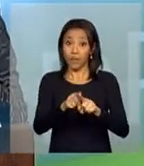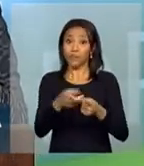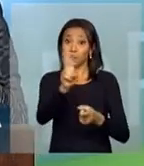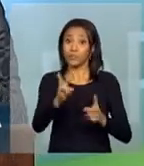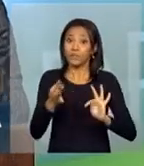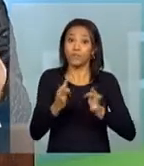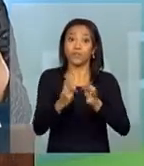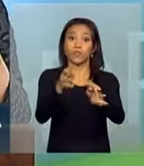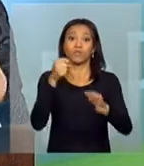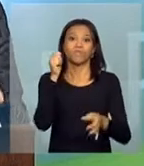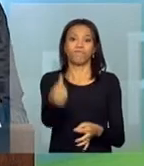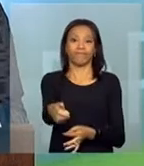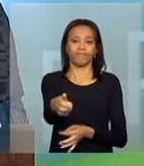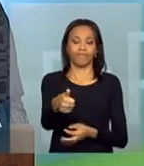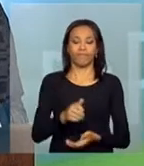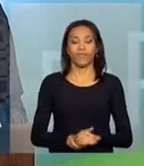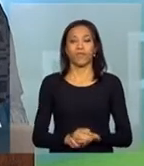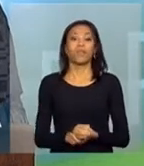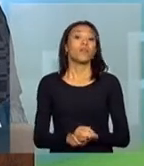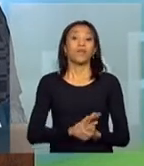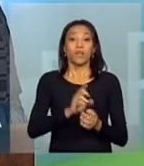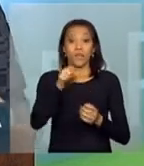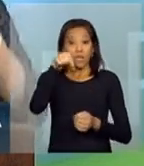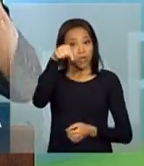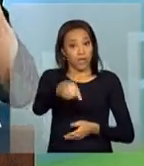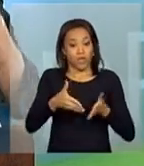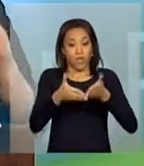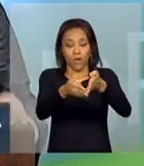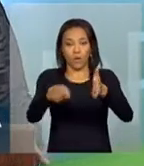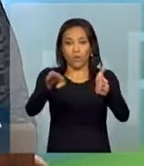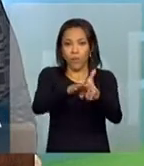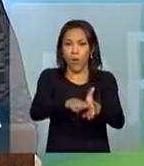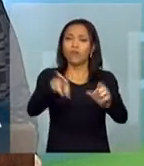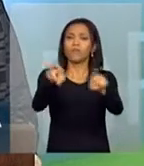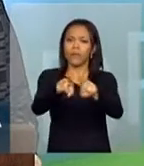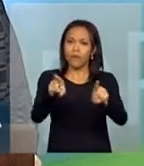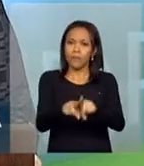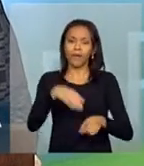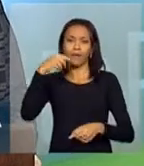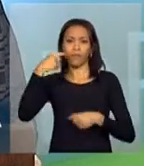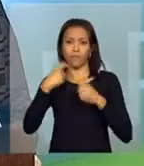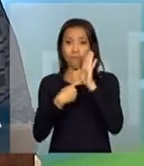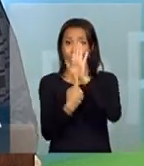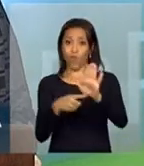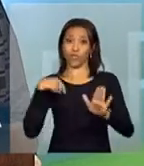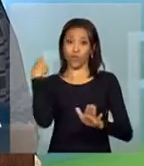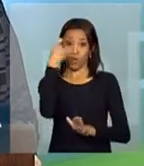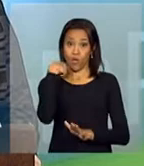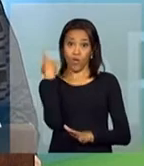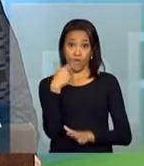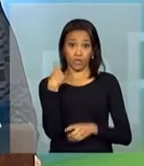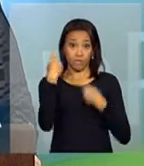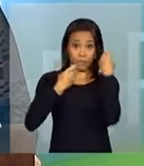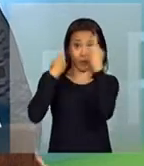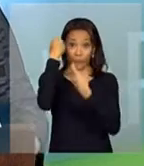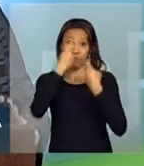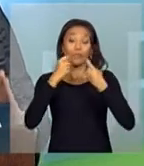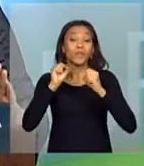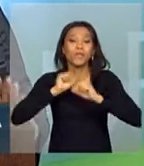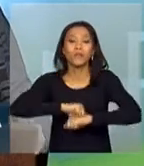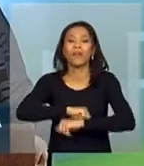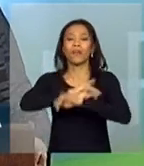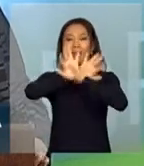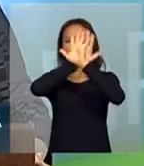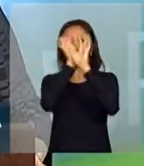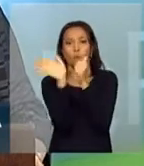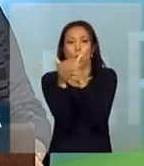portos, portanto, ela também ratifica a nossa preocupação com a transparência. Nós